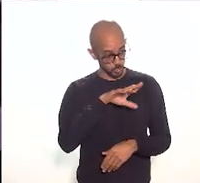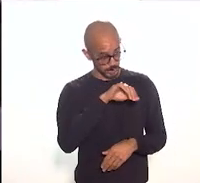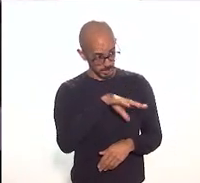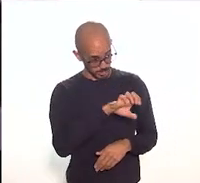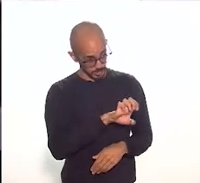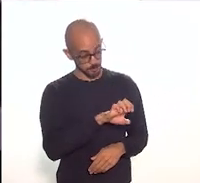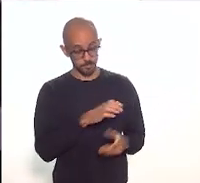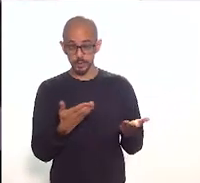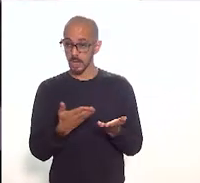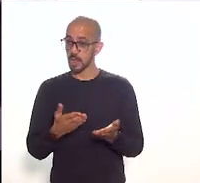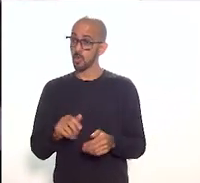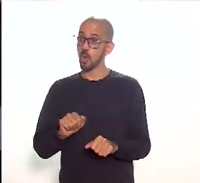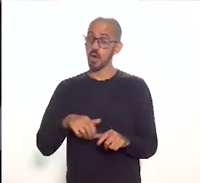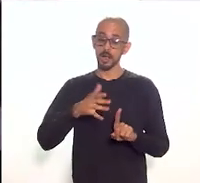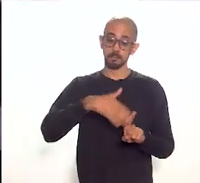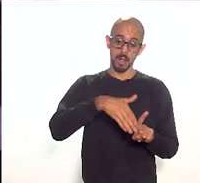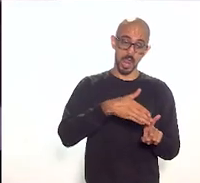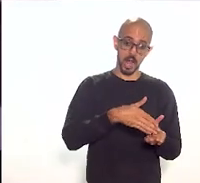palavra agora para